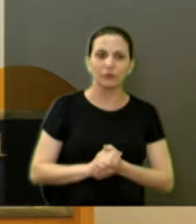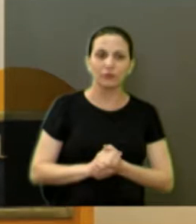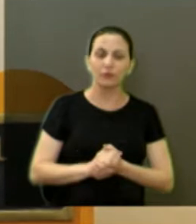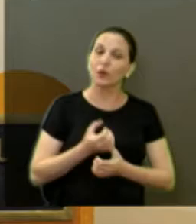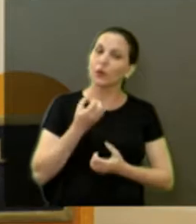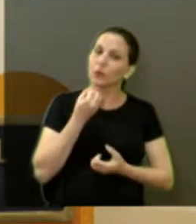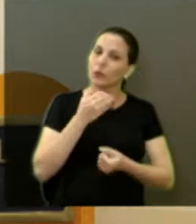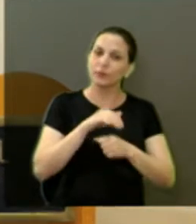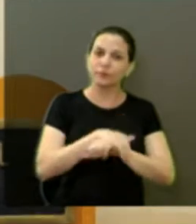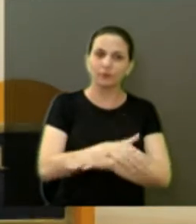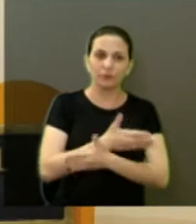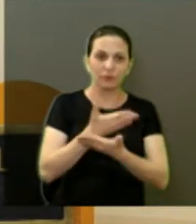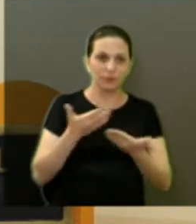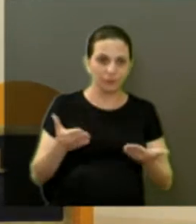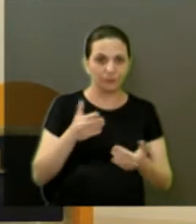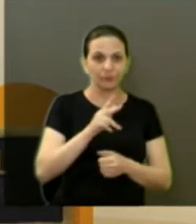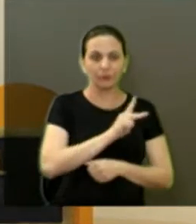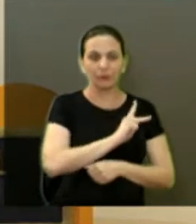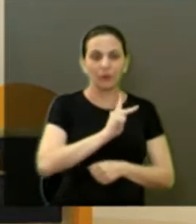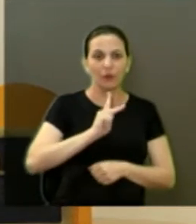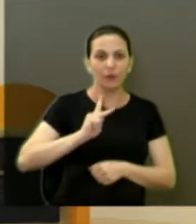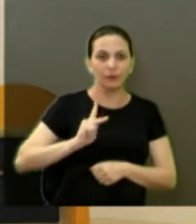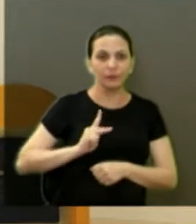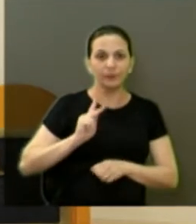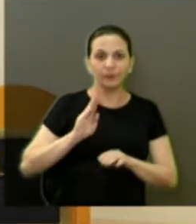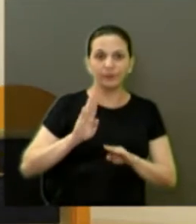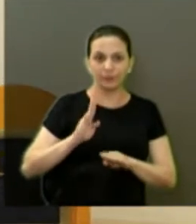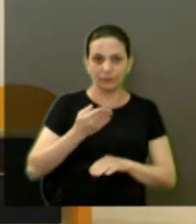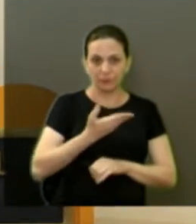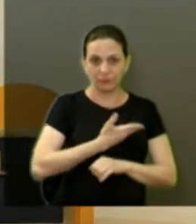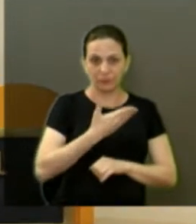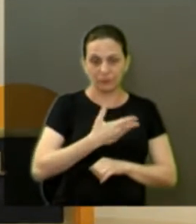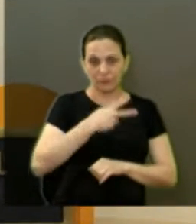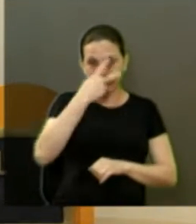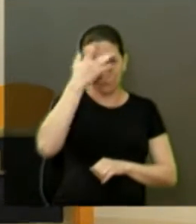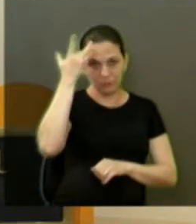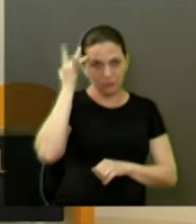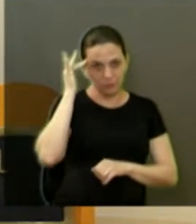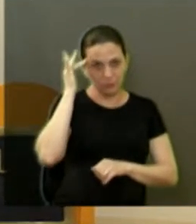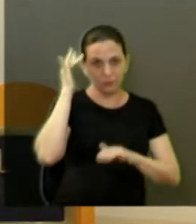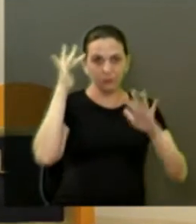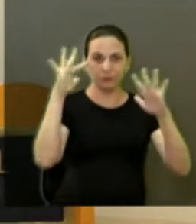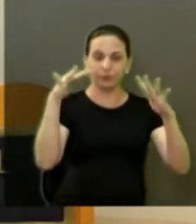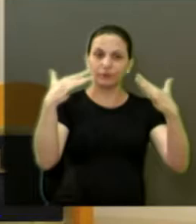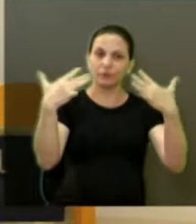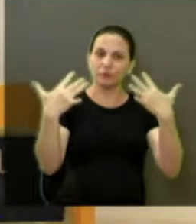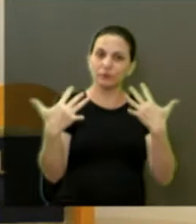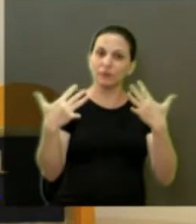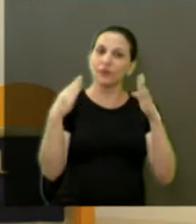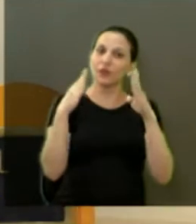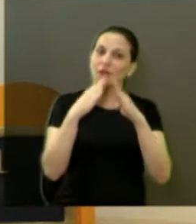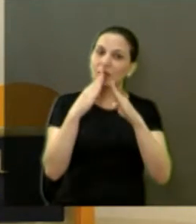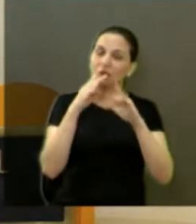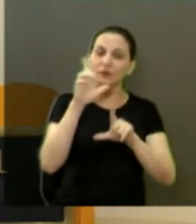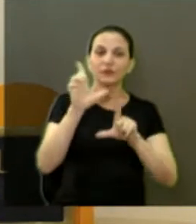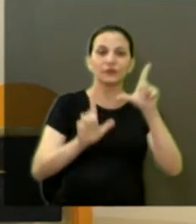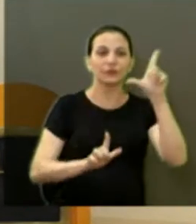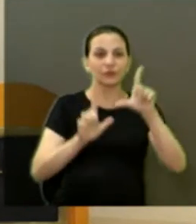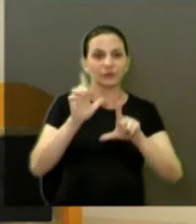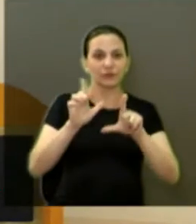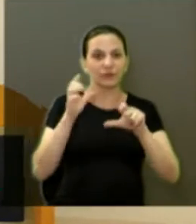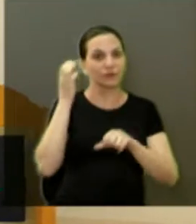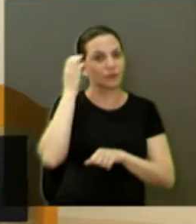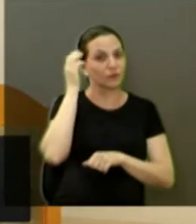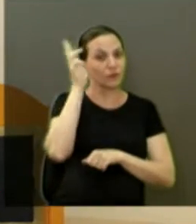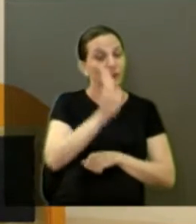Boa noite a todos, a presidente, os colegas, o pessoal que nos assiste na plateia e vem em casa na TV e